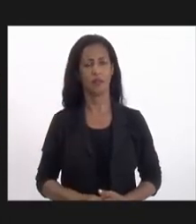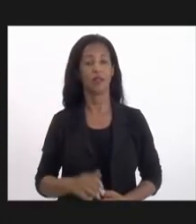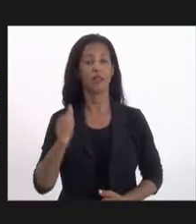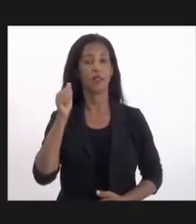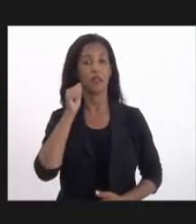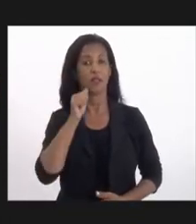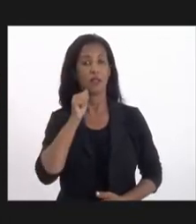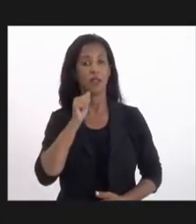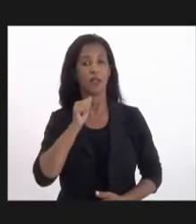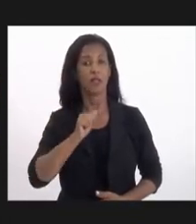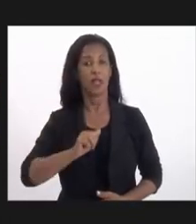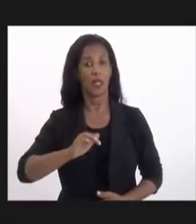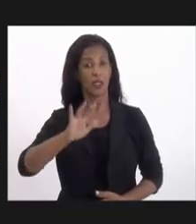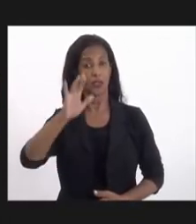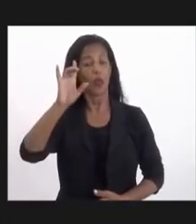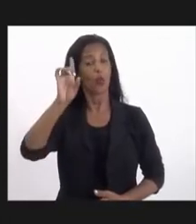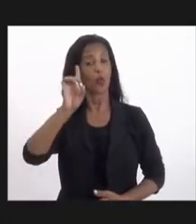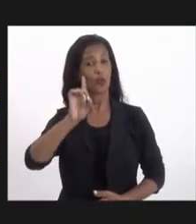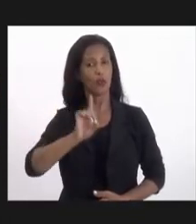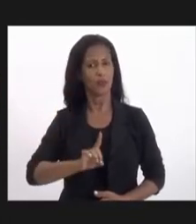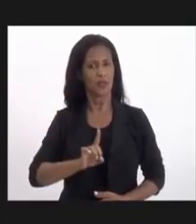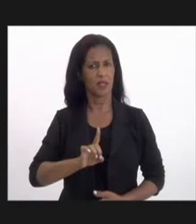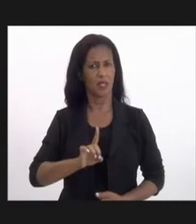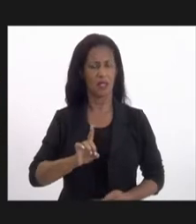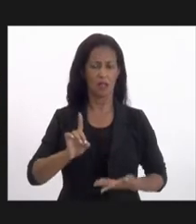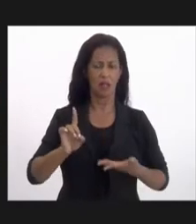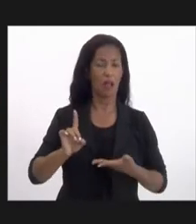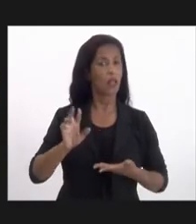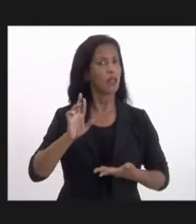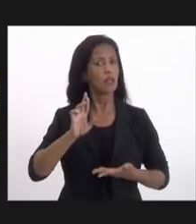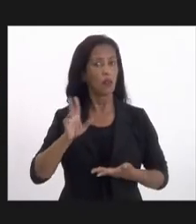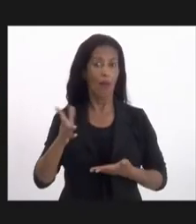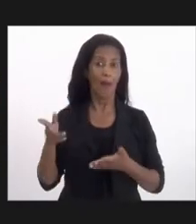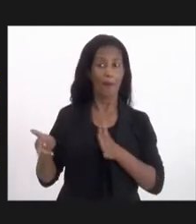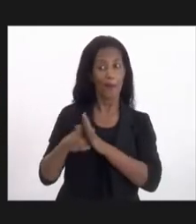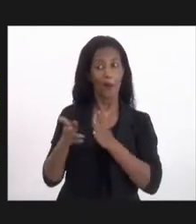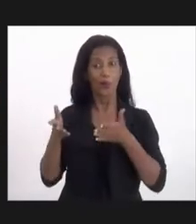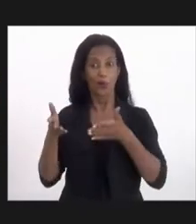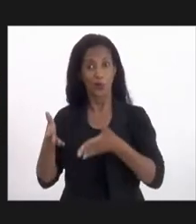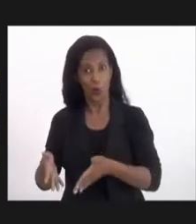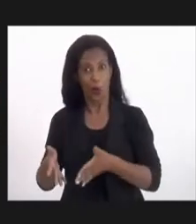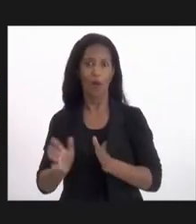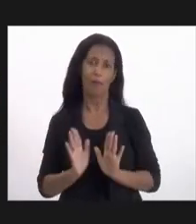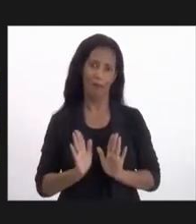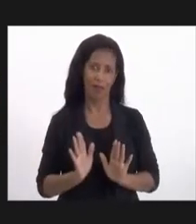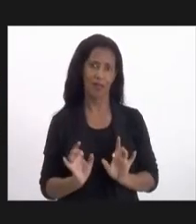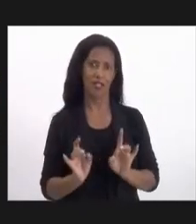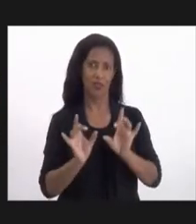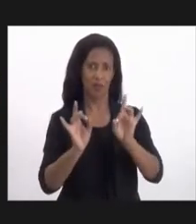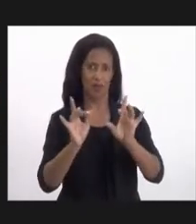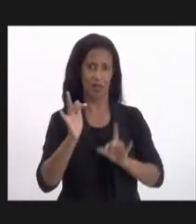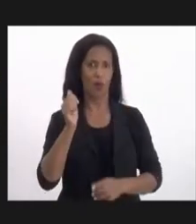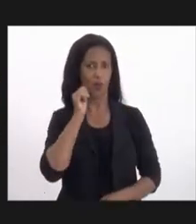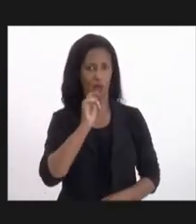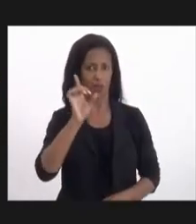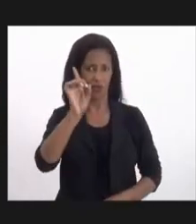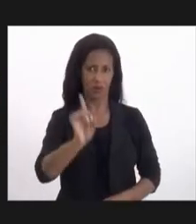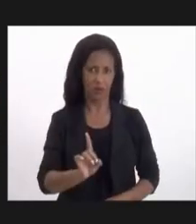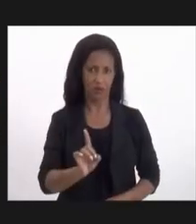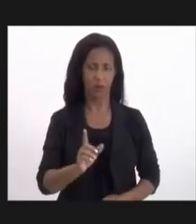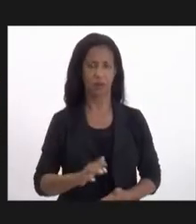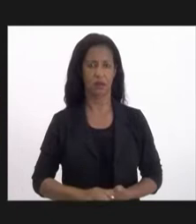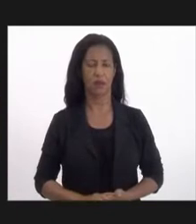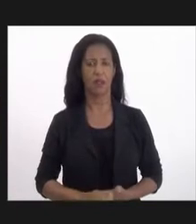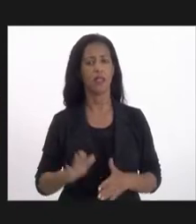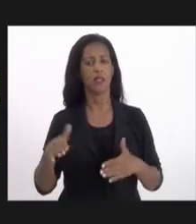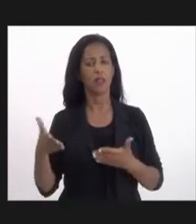das mulheres com deficiência. não somente, né? Mas em especial. Então, aqui nós